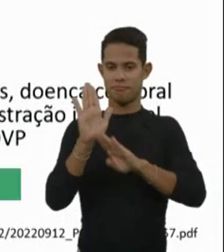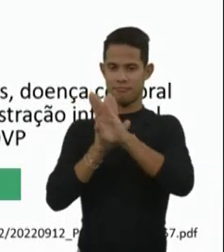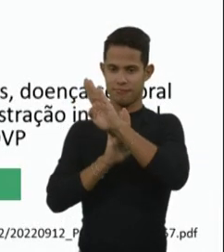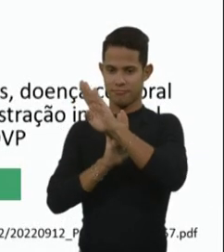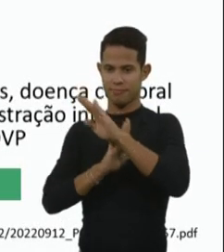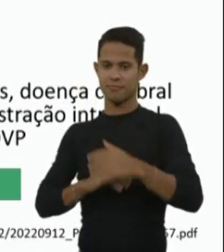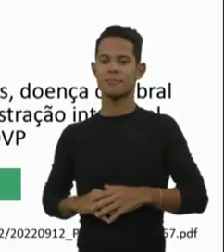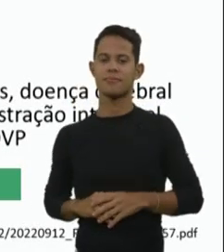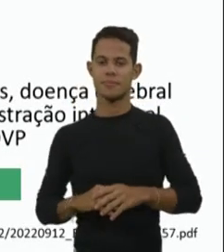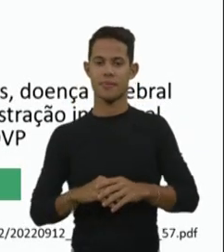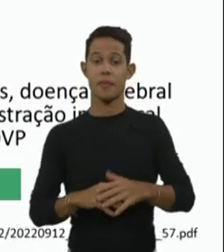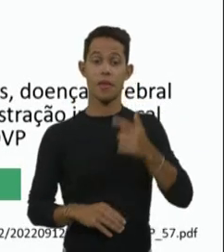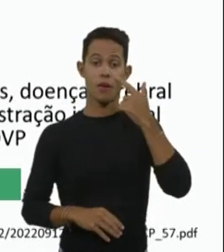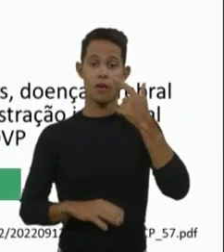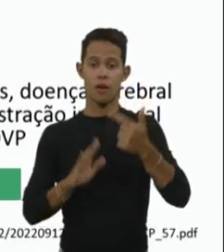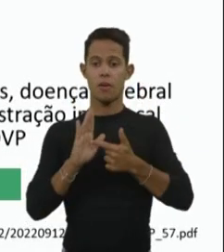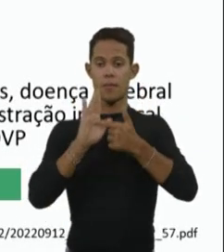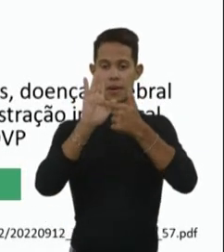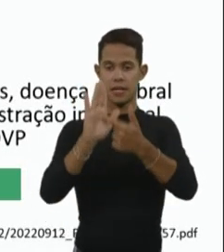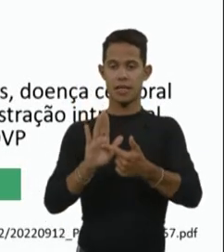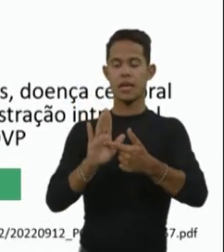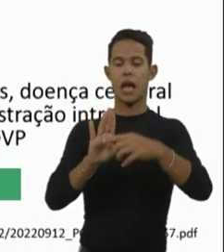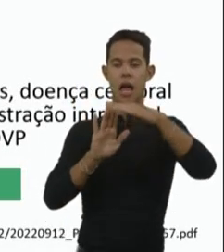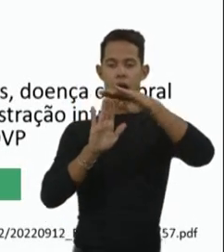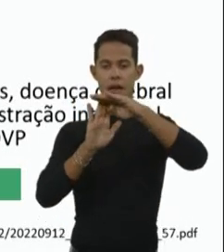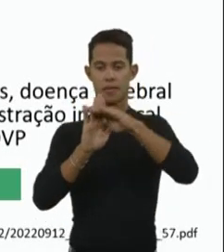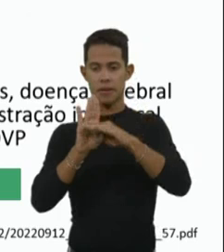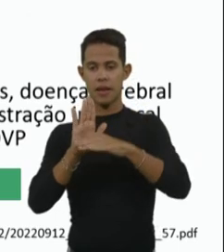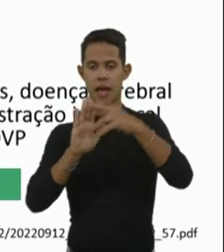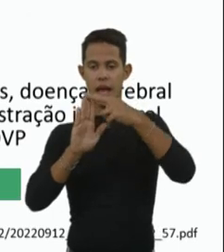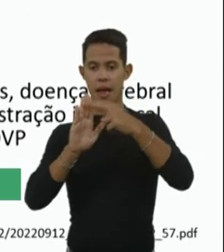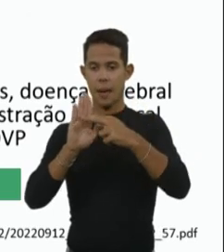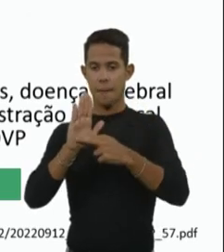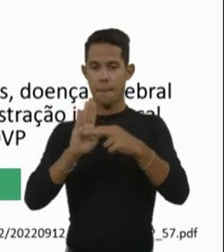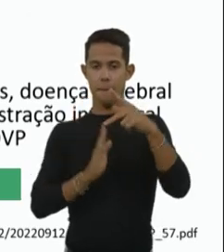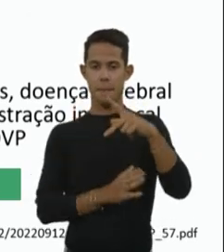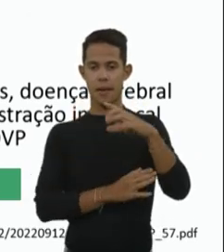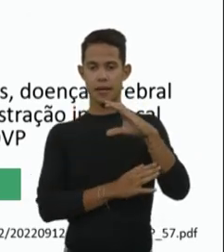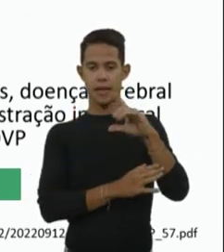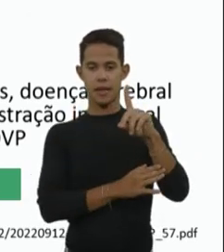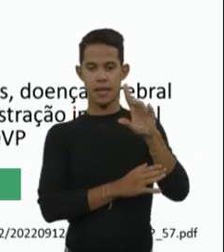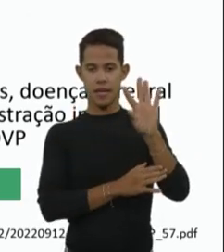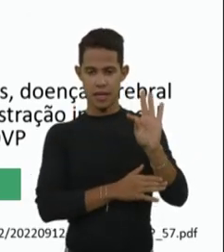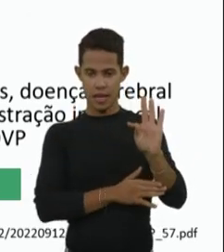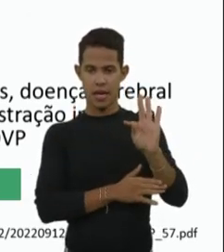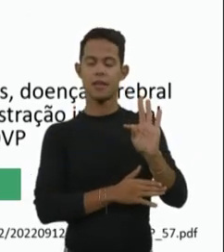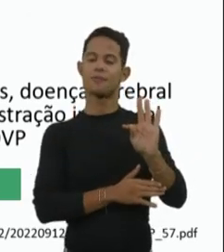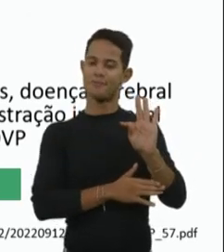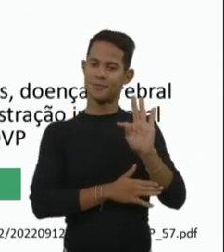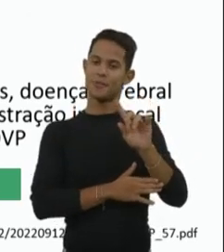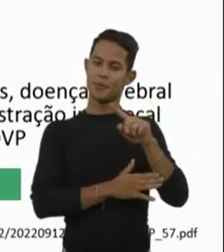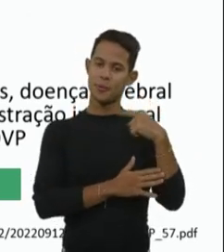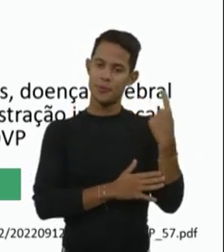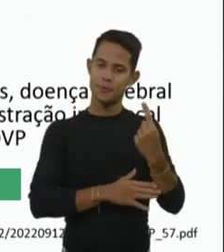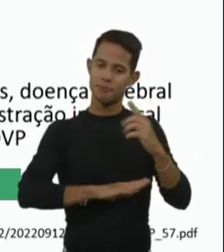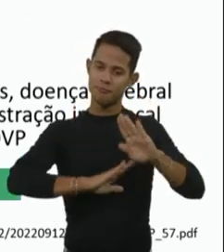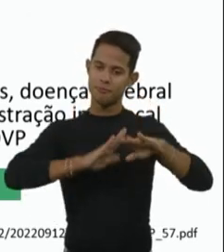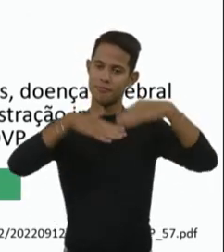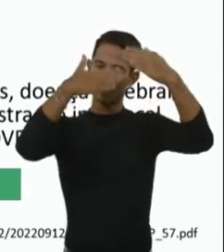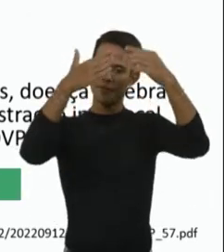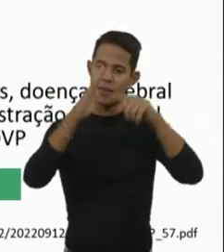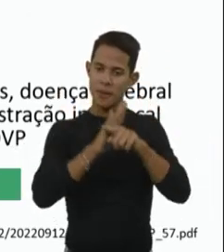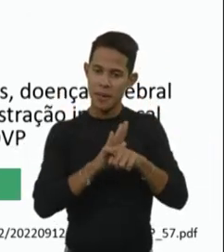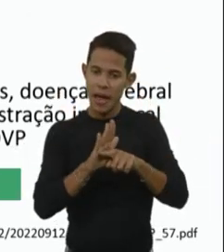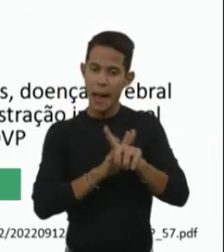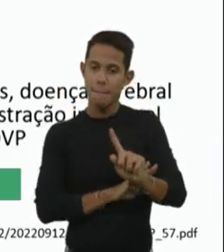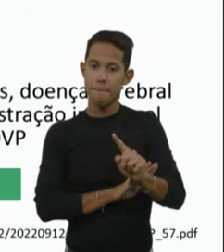Aqui eu coloquei para vocês, então, os critérios do PCDT, então, felizmente, a gente já está evoluindo, né, a primeira vez o parecer